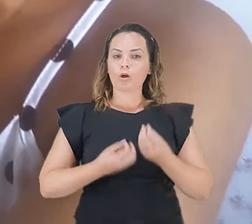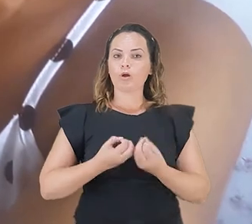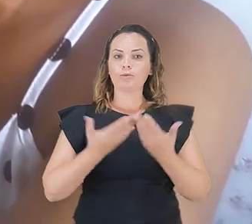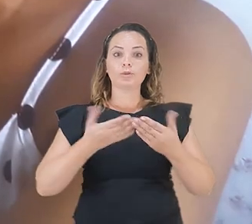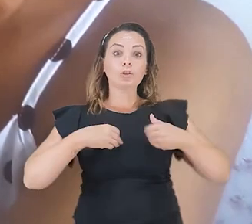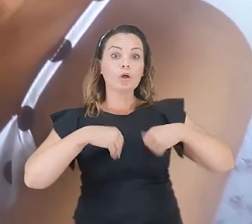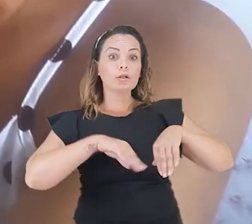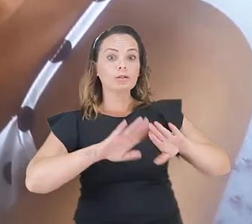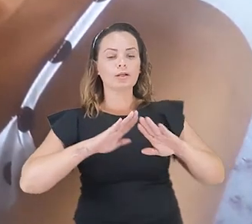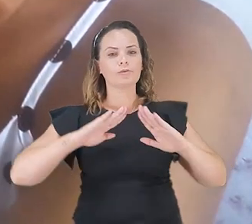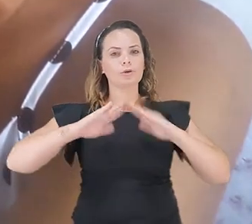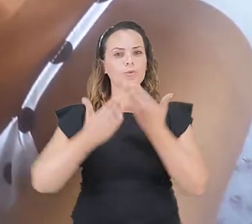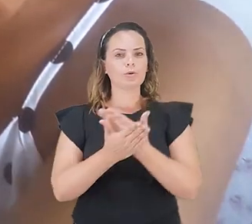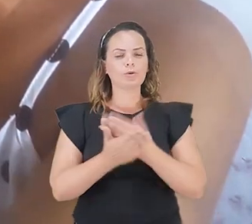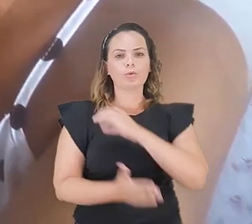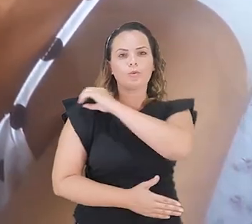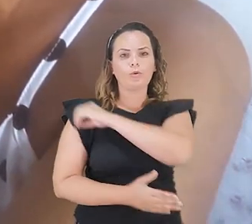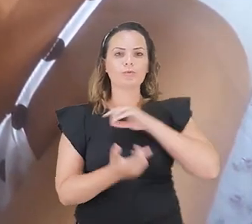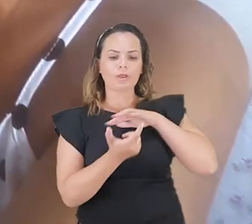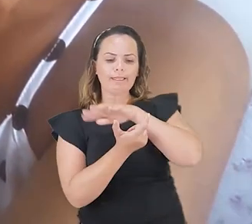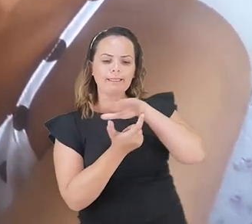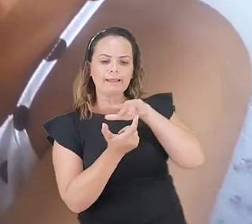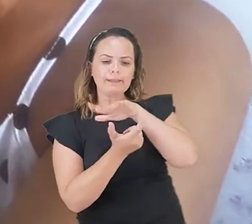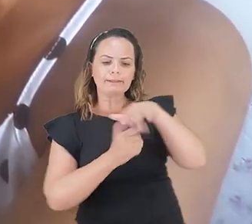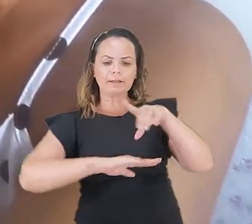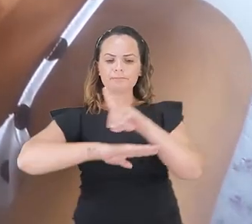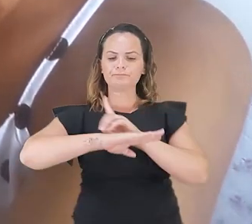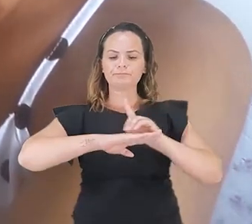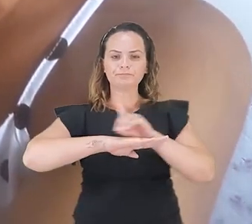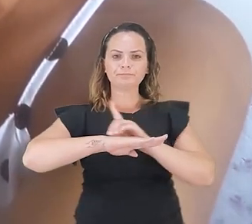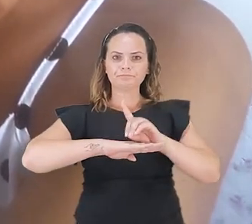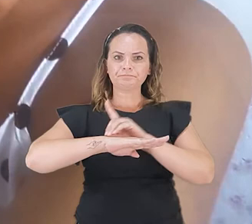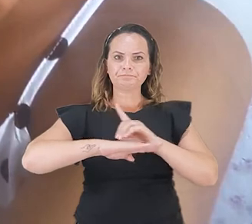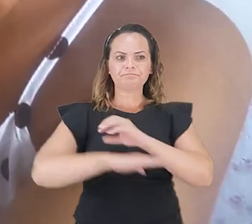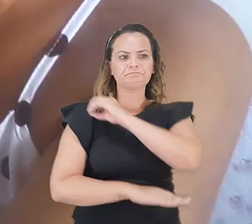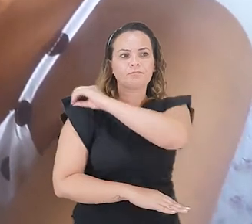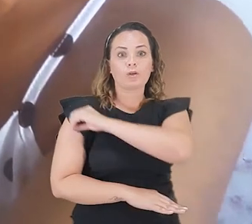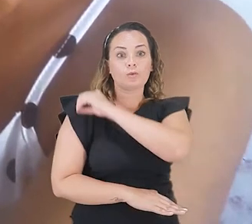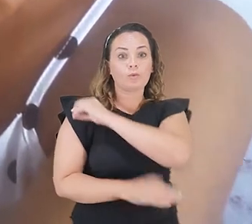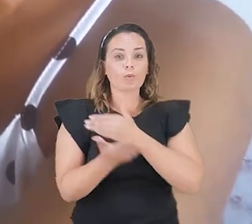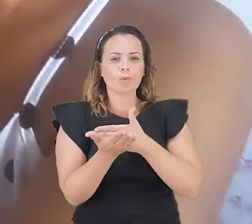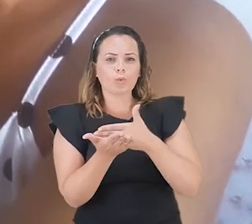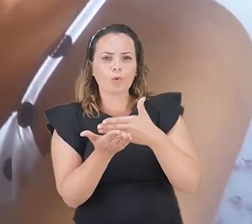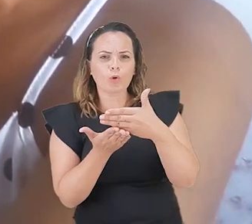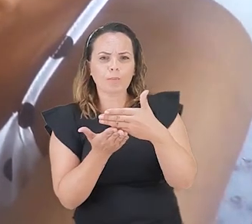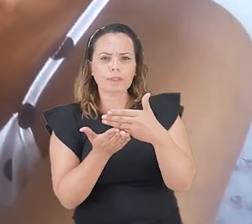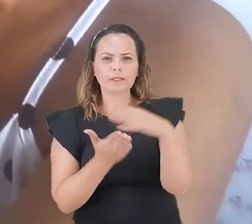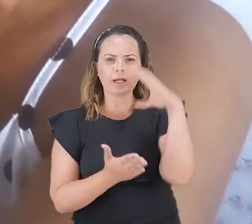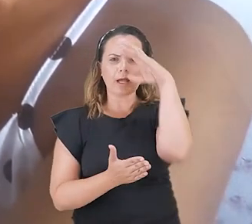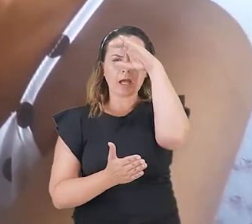levamos para as escolas oficinas de letramento digital, que são oficinas de iniciação à